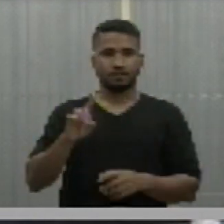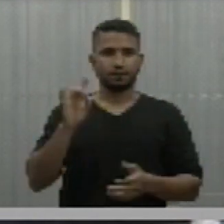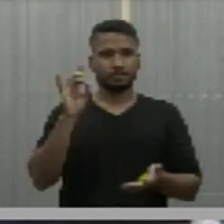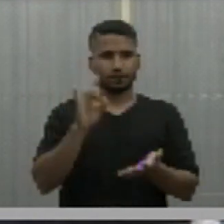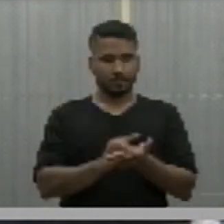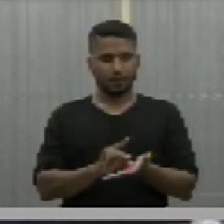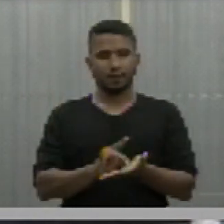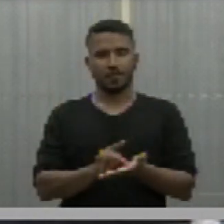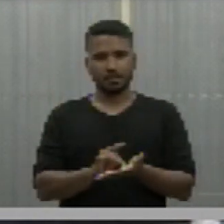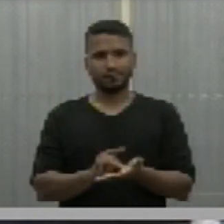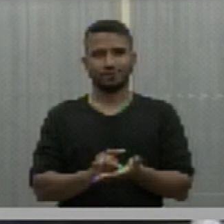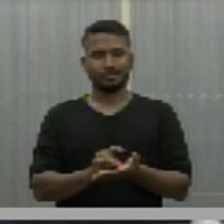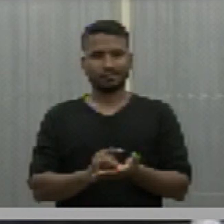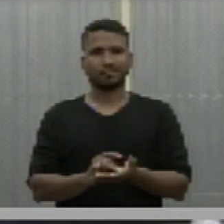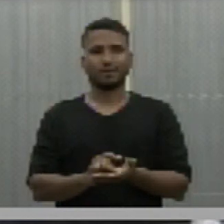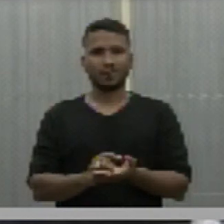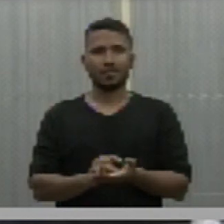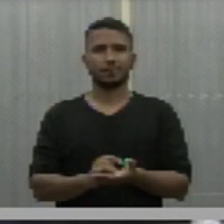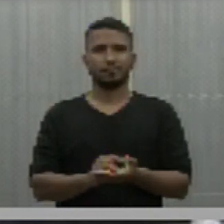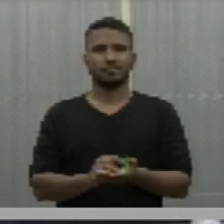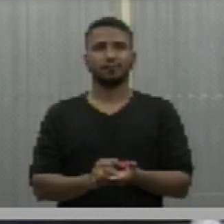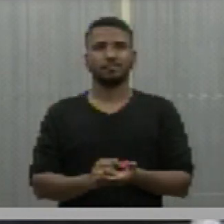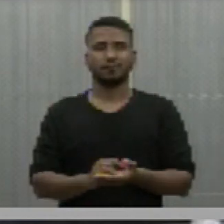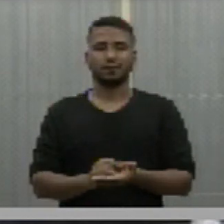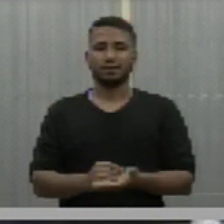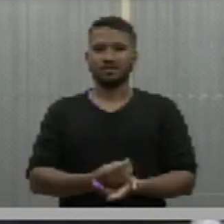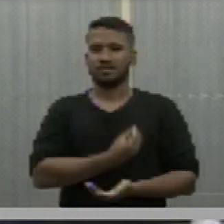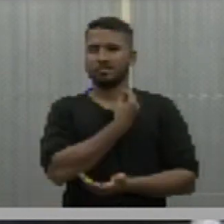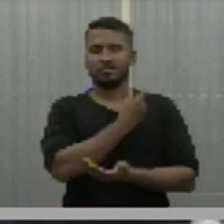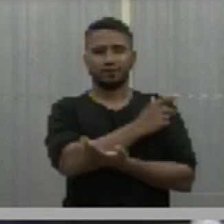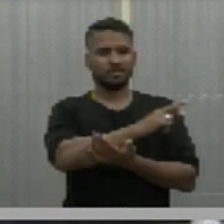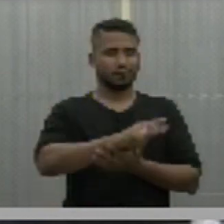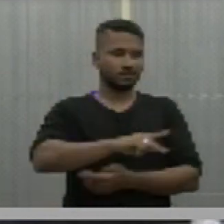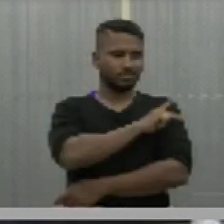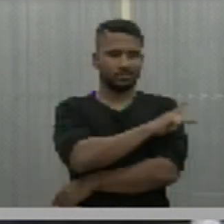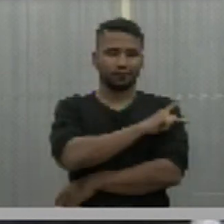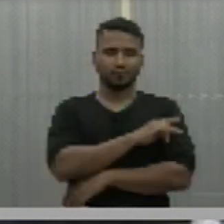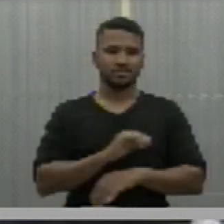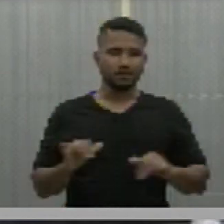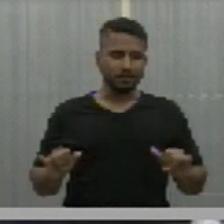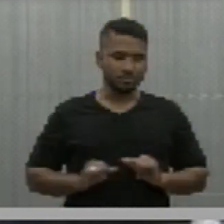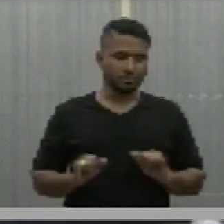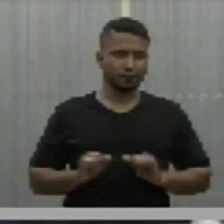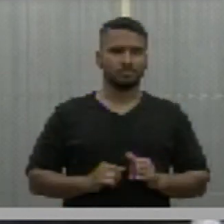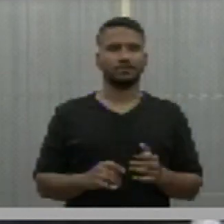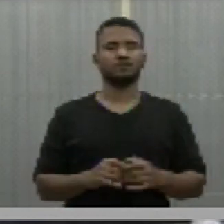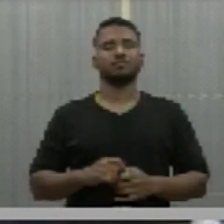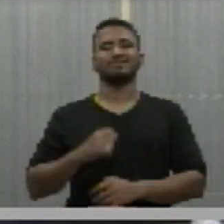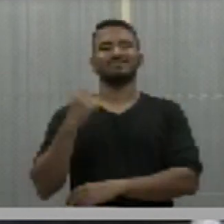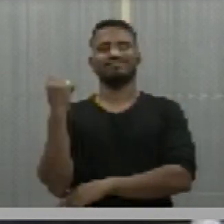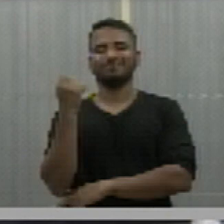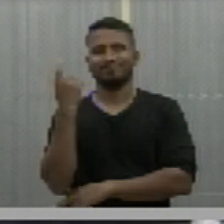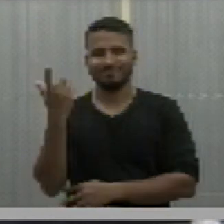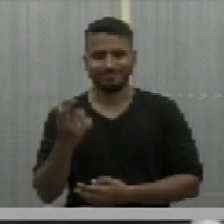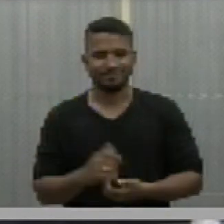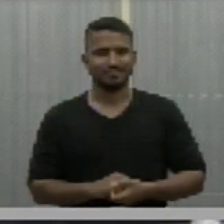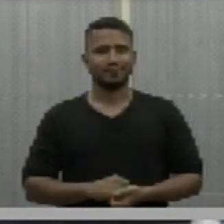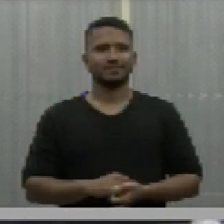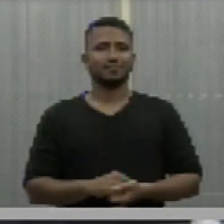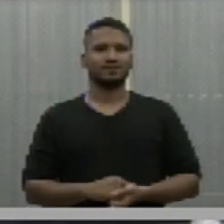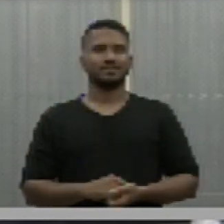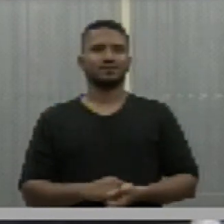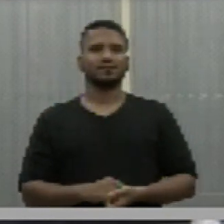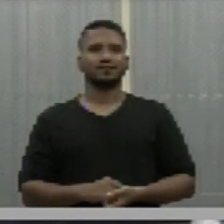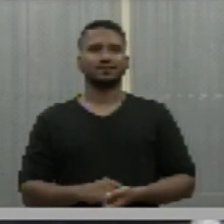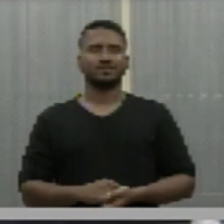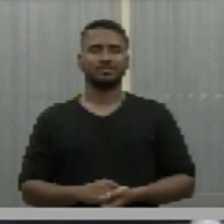afeta a vida de muitos piauienses. com muita gravidade, tendo